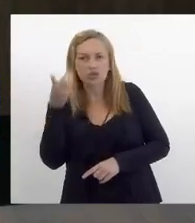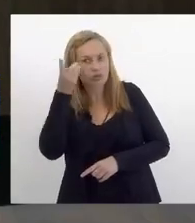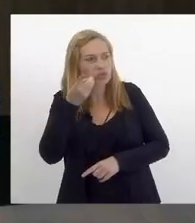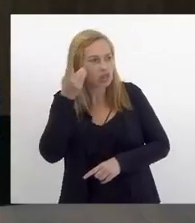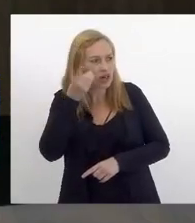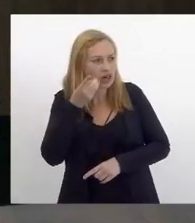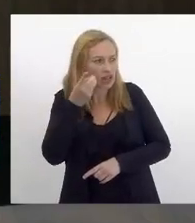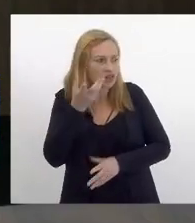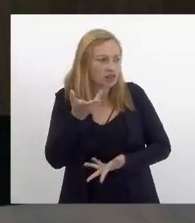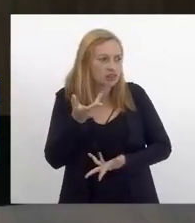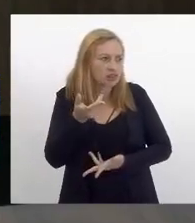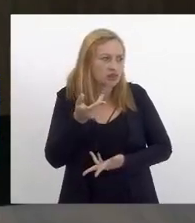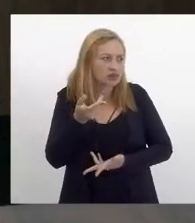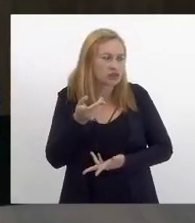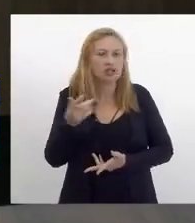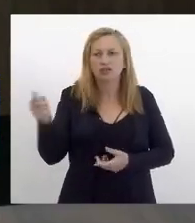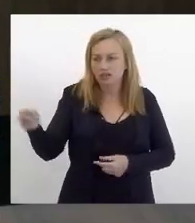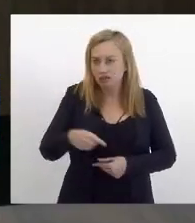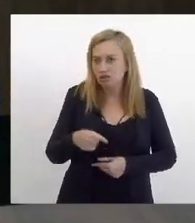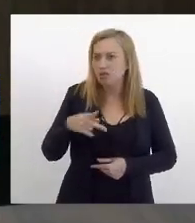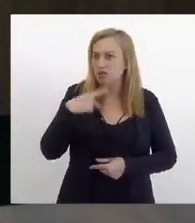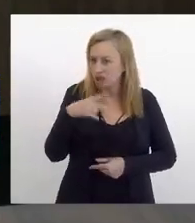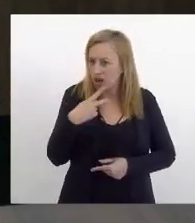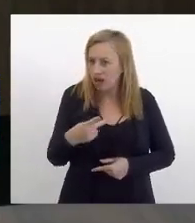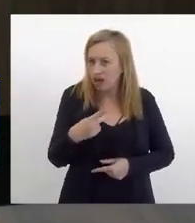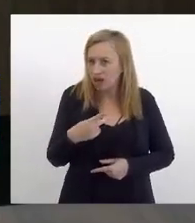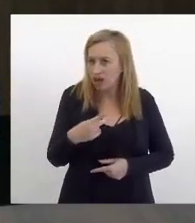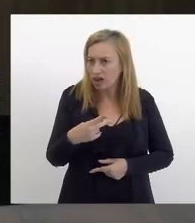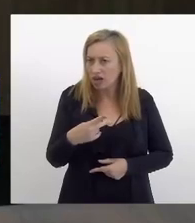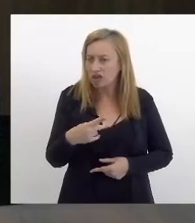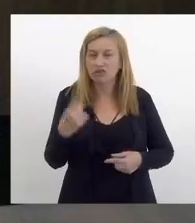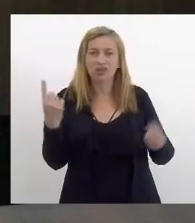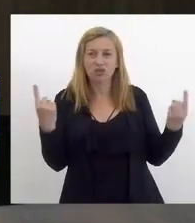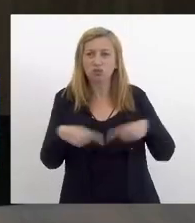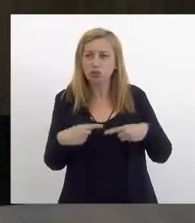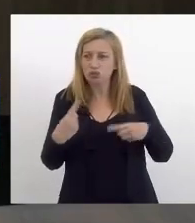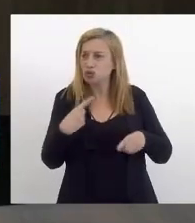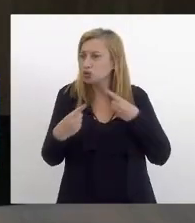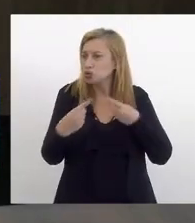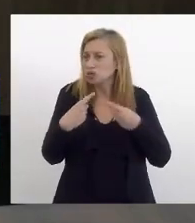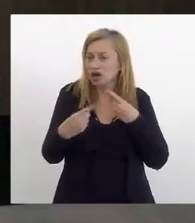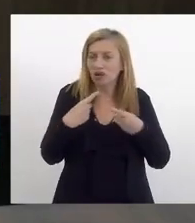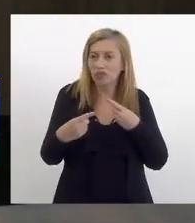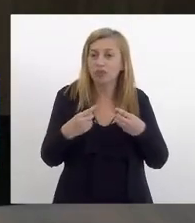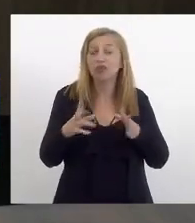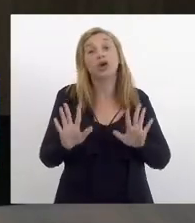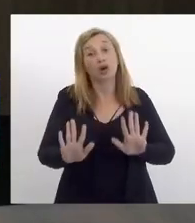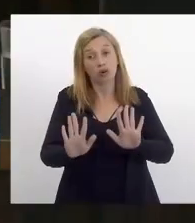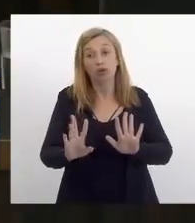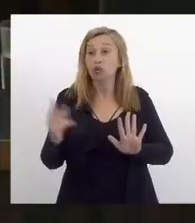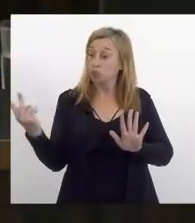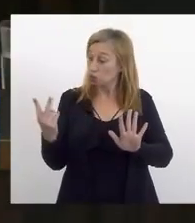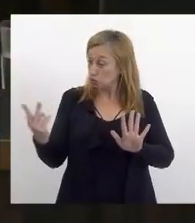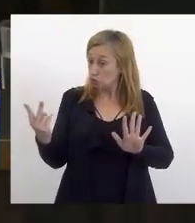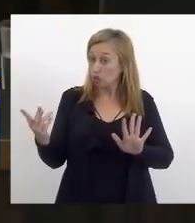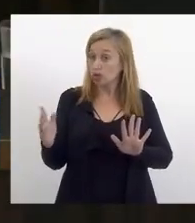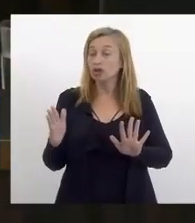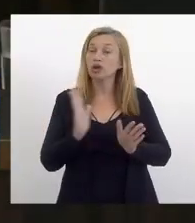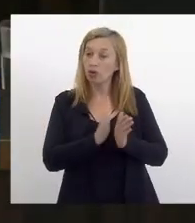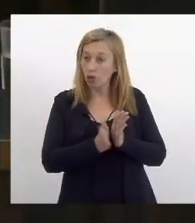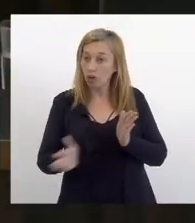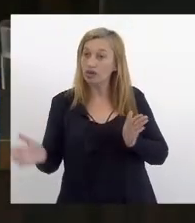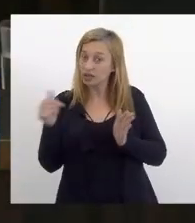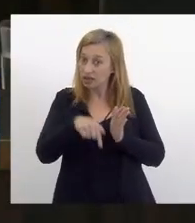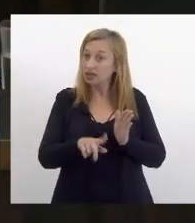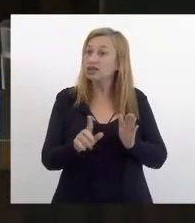outro deputado vir de novo falar porque senão entra num debate então os dois nós fizemos questão de ordem